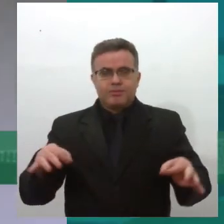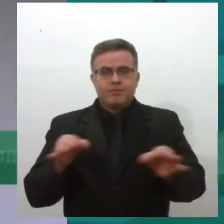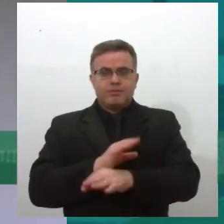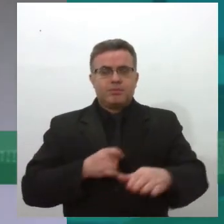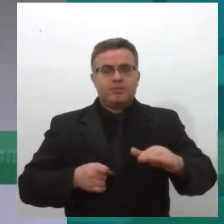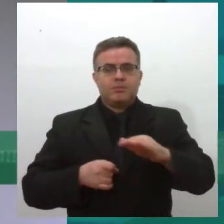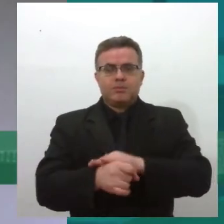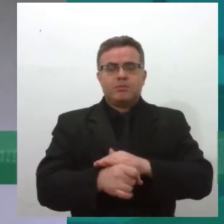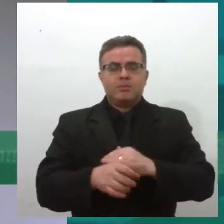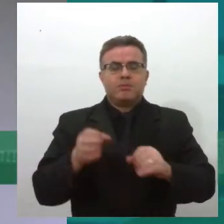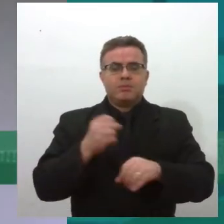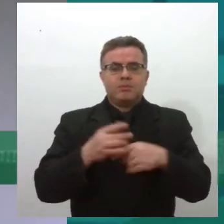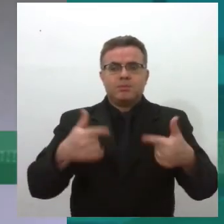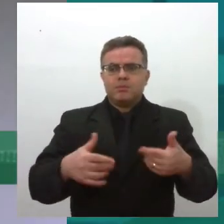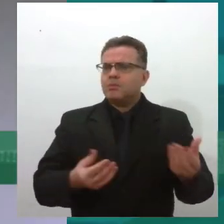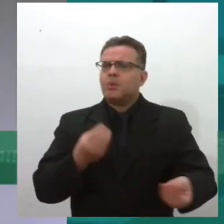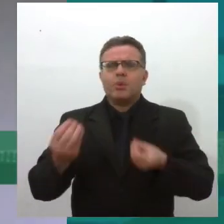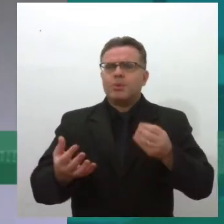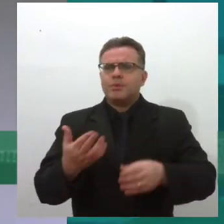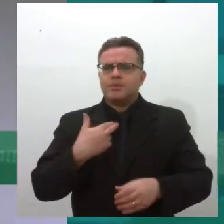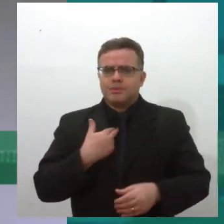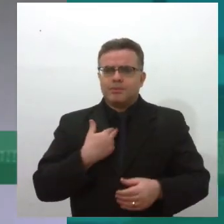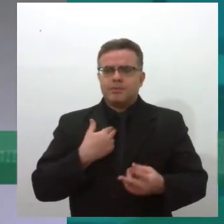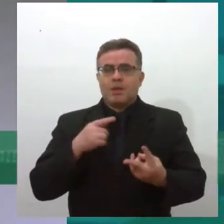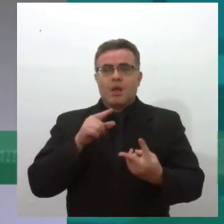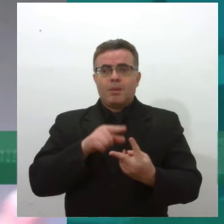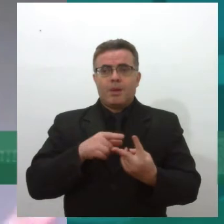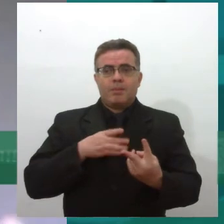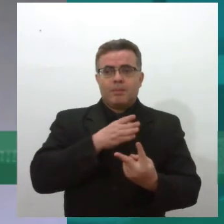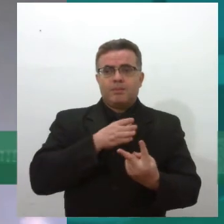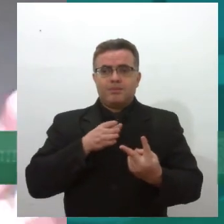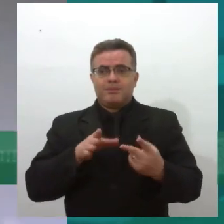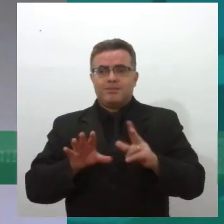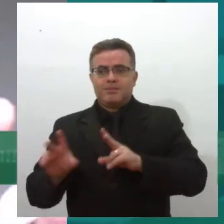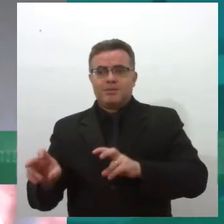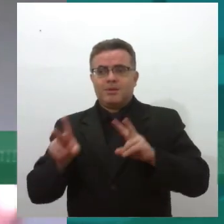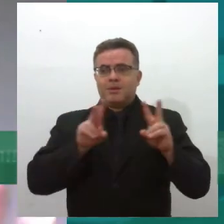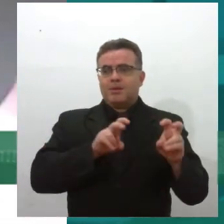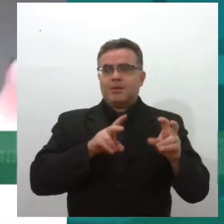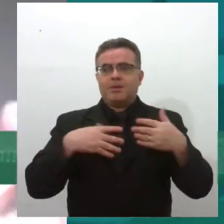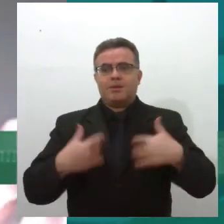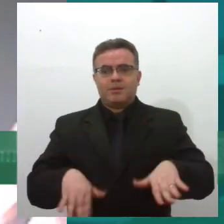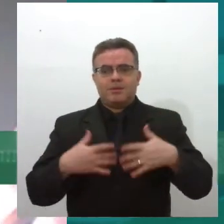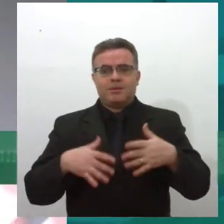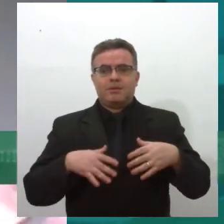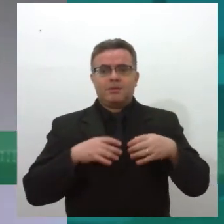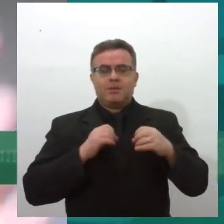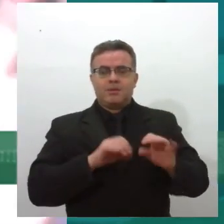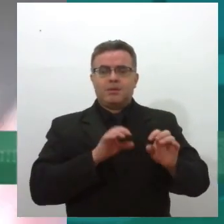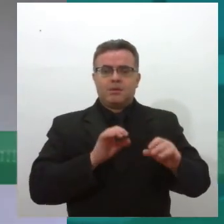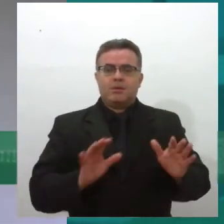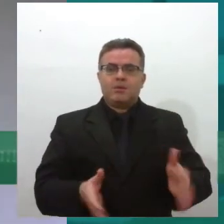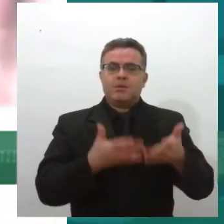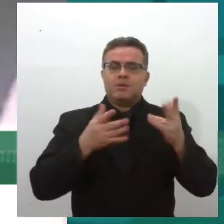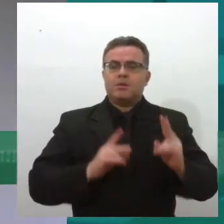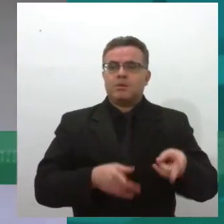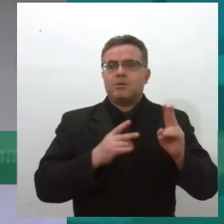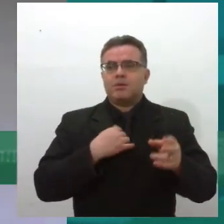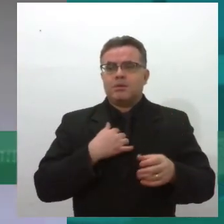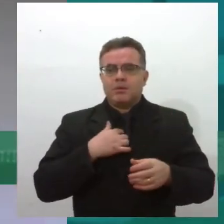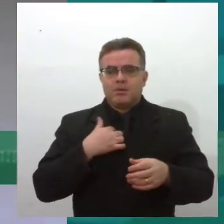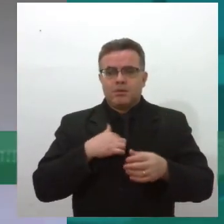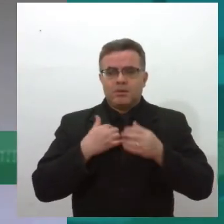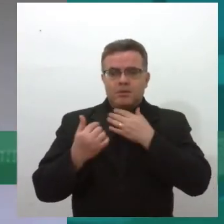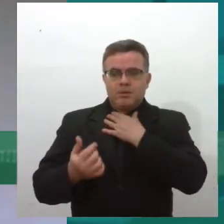aí vai parecer duas coisas paradoxais, né, porque nós estamos falando, pô, a gente incentiva a doação, vamos transplantar as pessoas, vamos